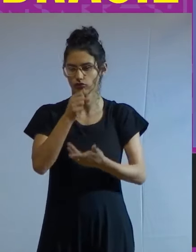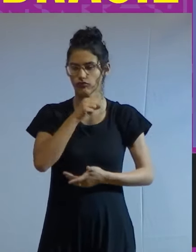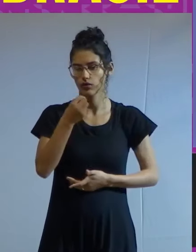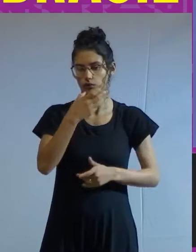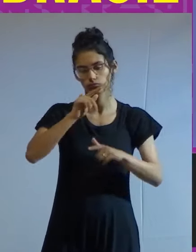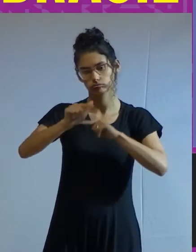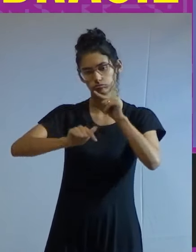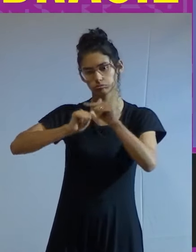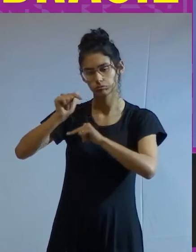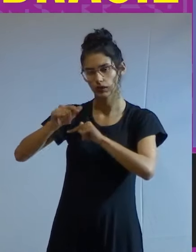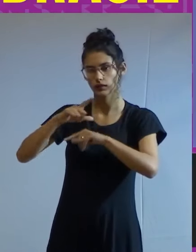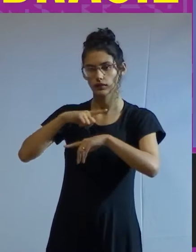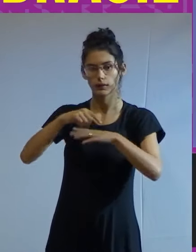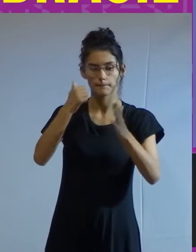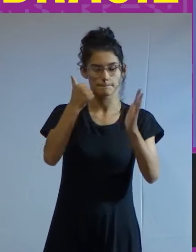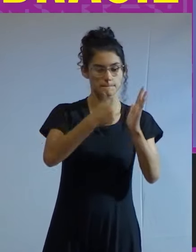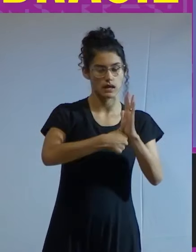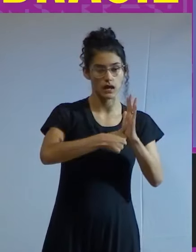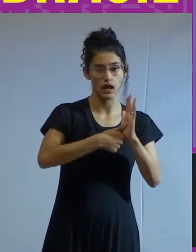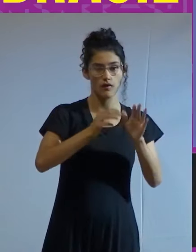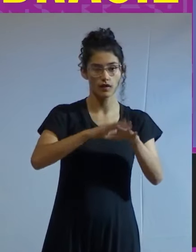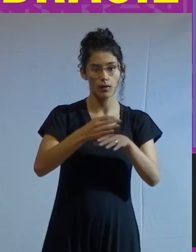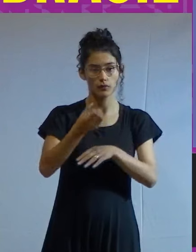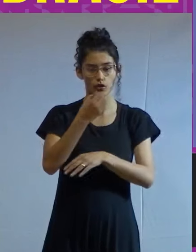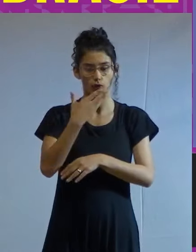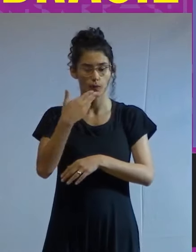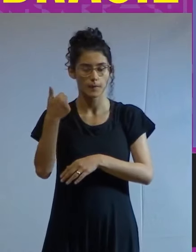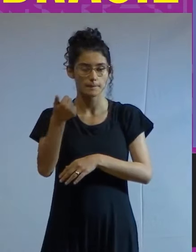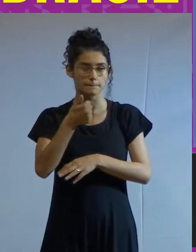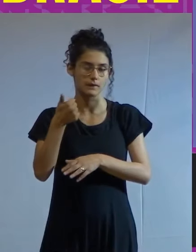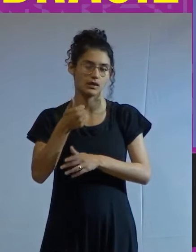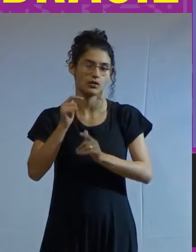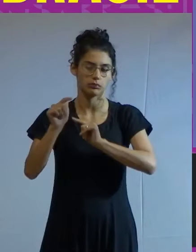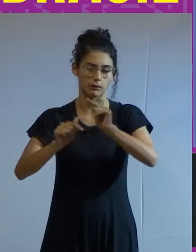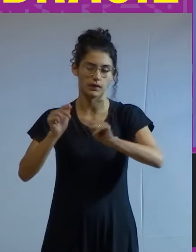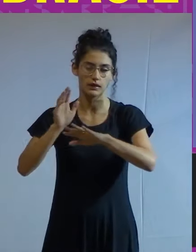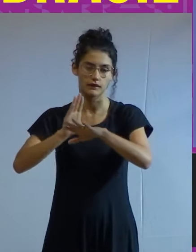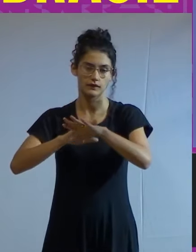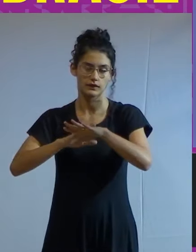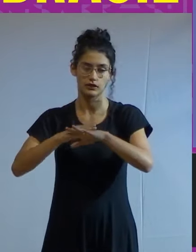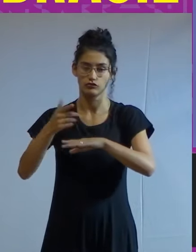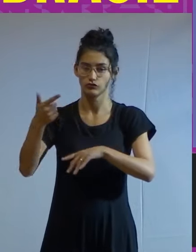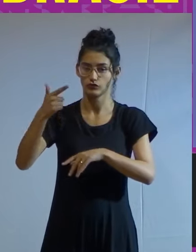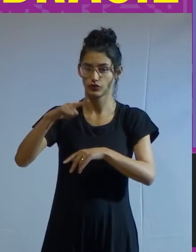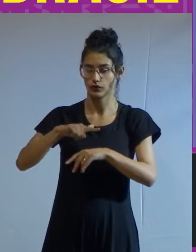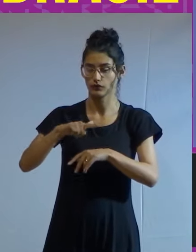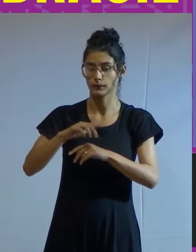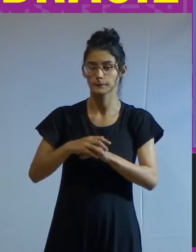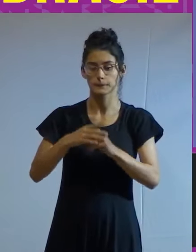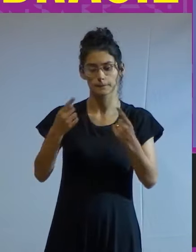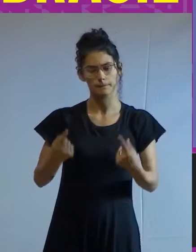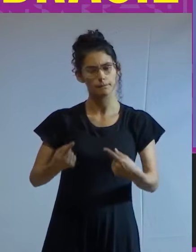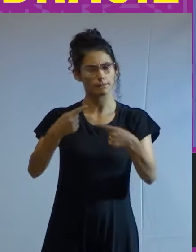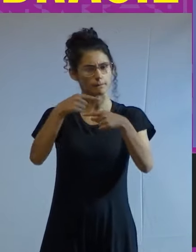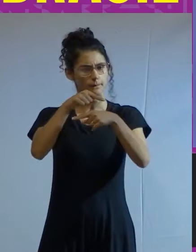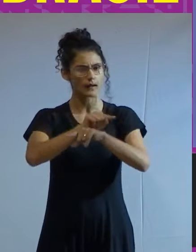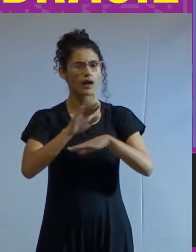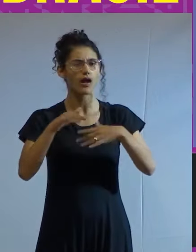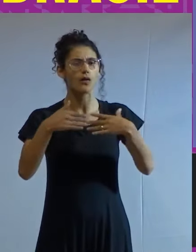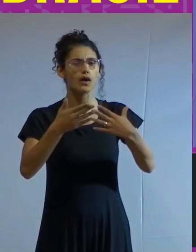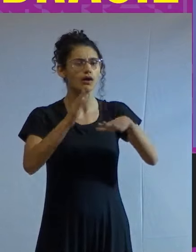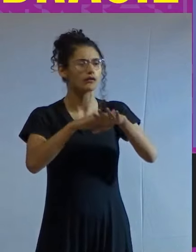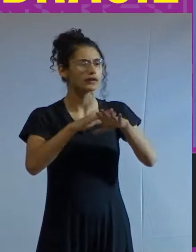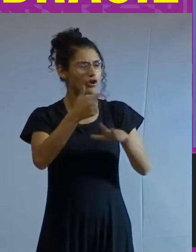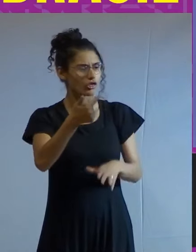e bom trabalho com carteira voltará quando o ciclo de negócios se reativar. Será o contrário. Quando se